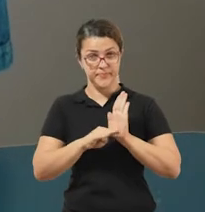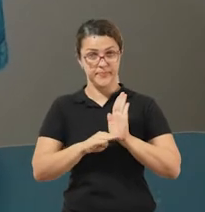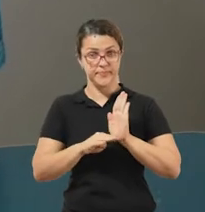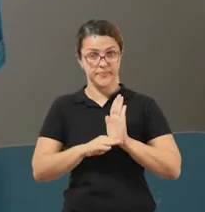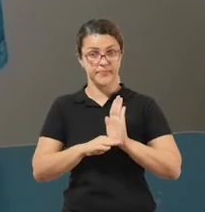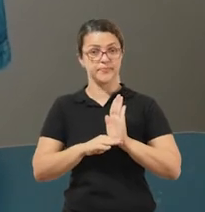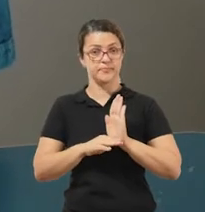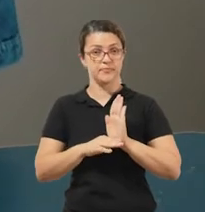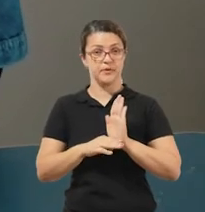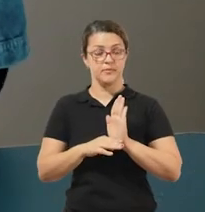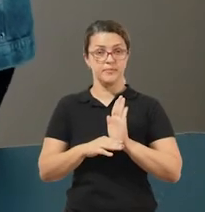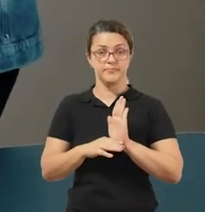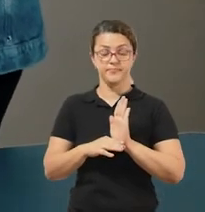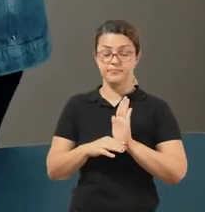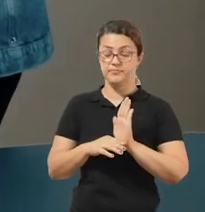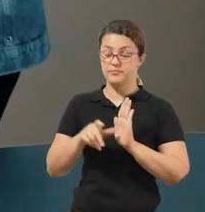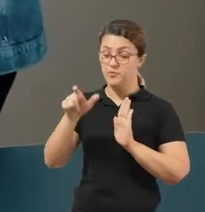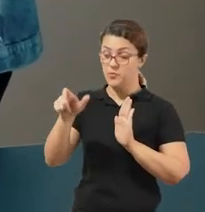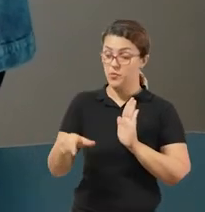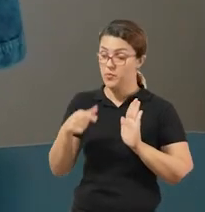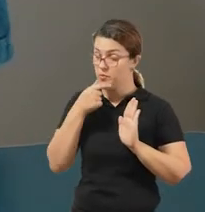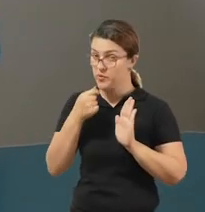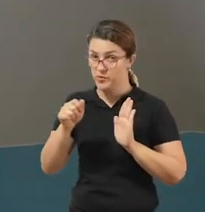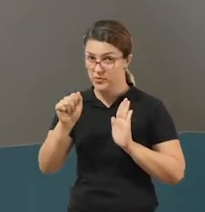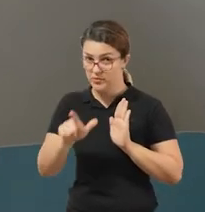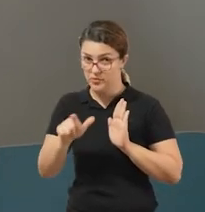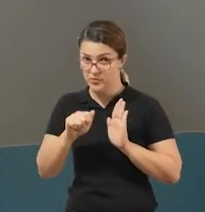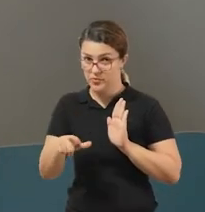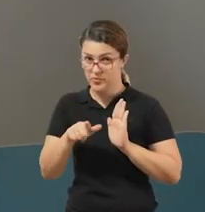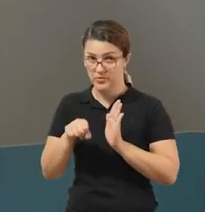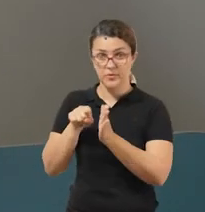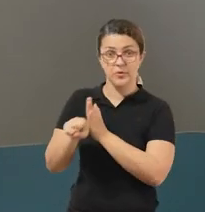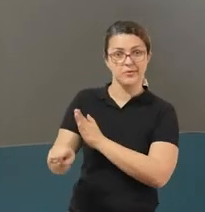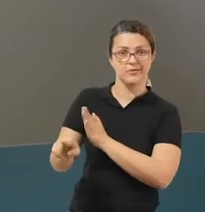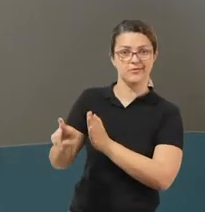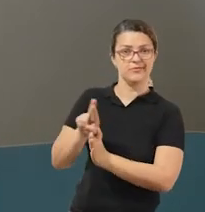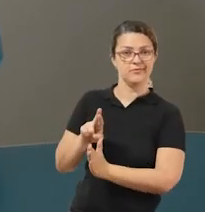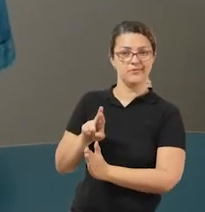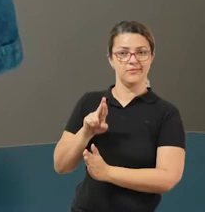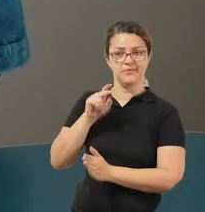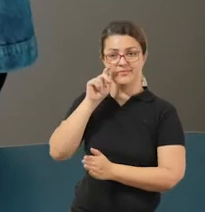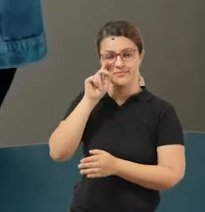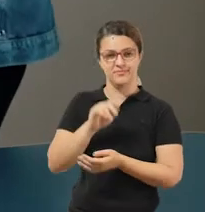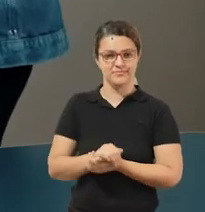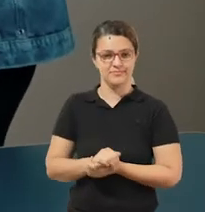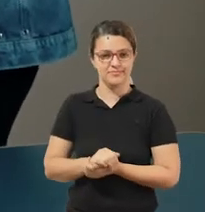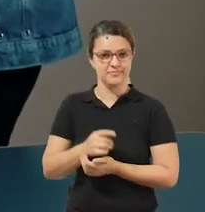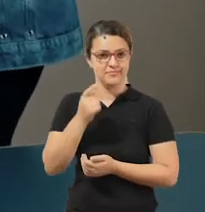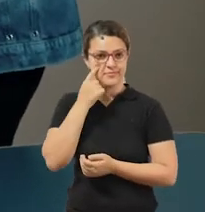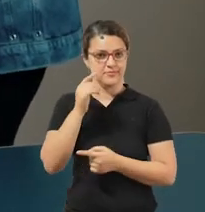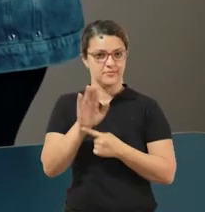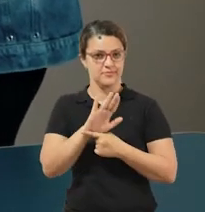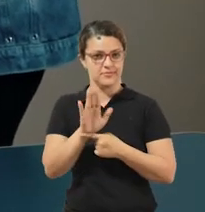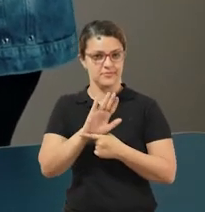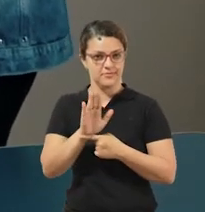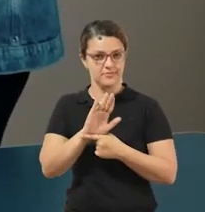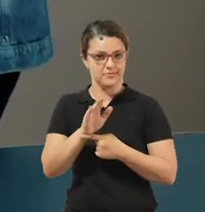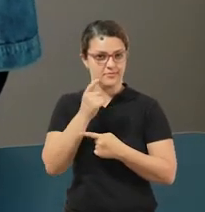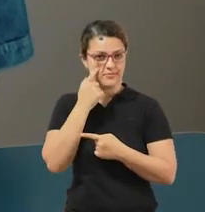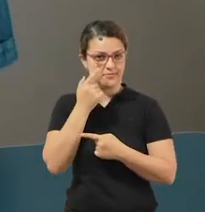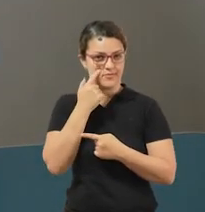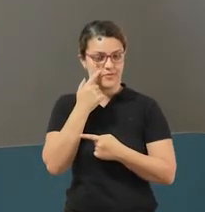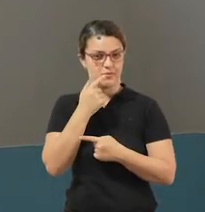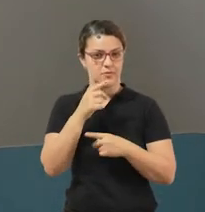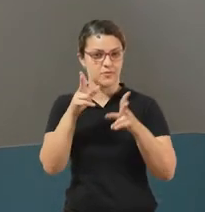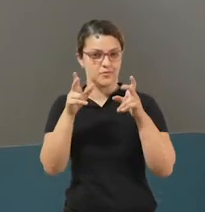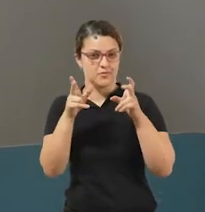do poema. E como uma fonte para auxiliar vocês nessa atividade, assista a história do Menino Azul no Varal de